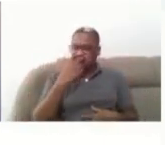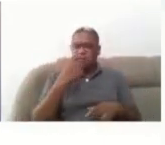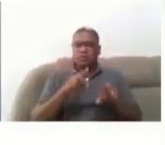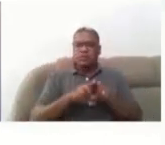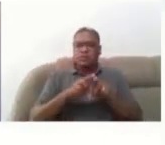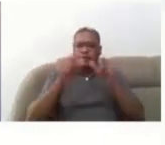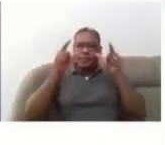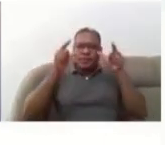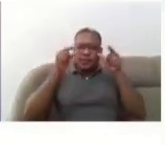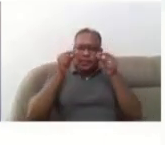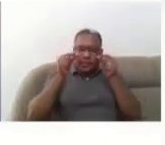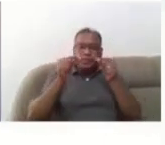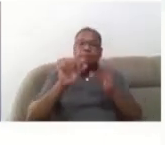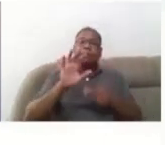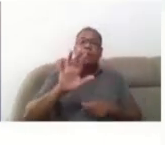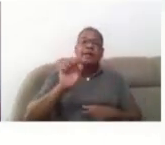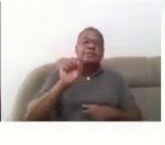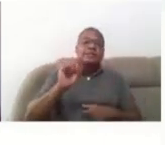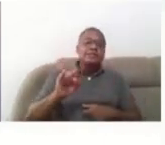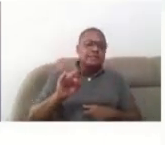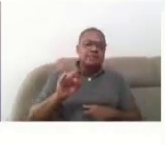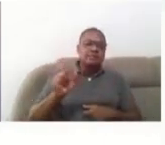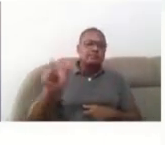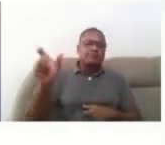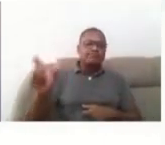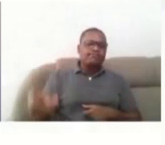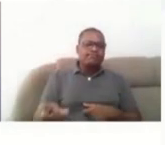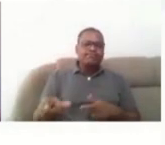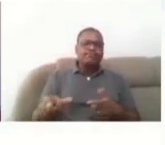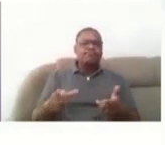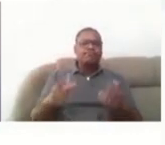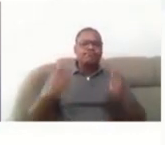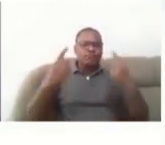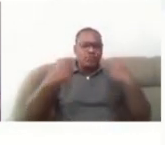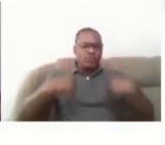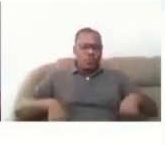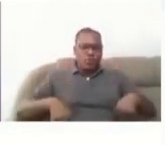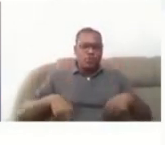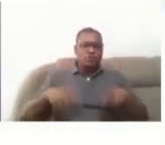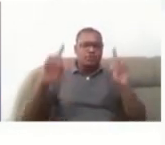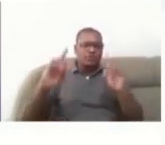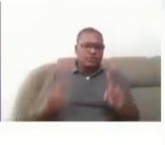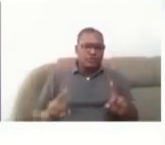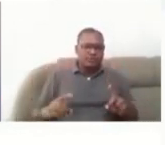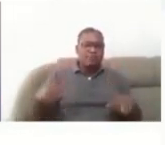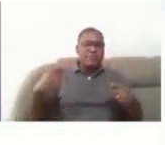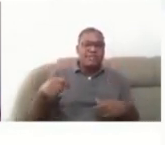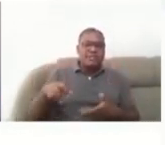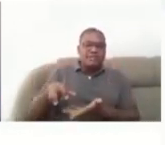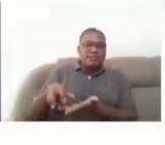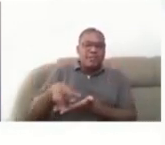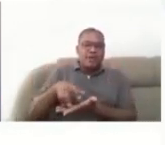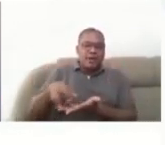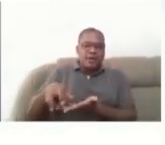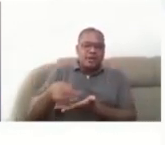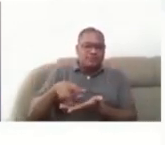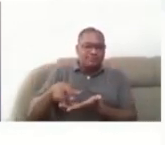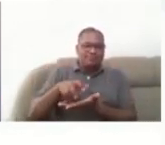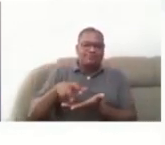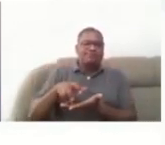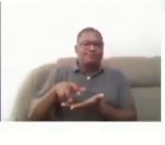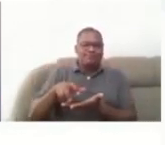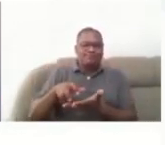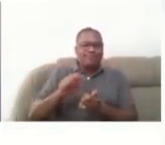Mas, se o estudante tem alguma questão motora, talvez ele precise utilizar um mouse diferenciado para ter acesso